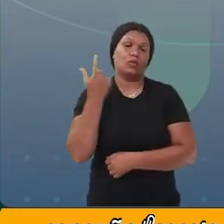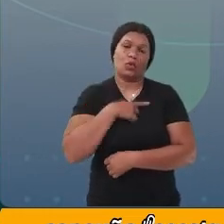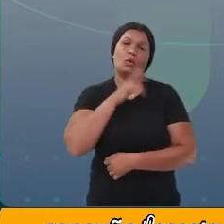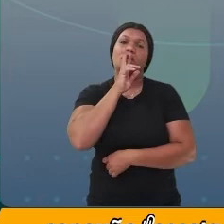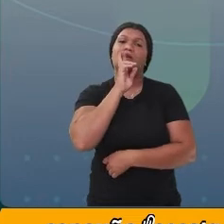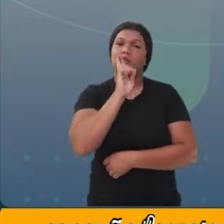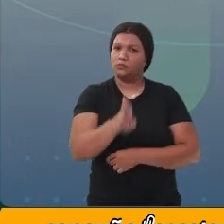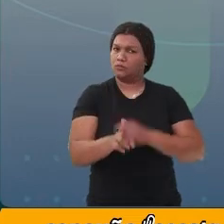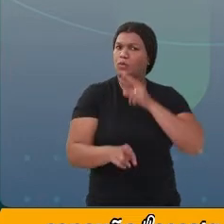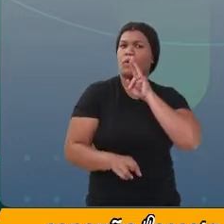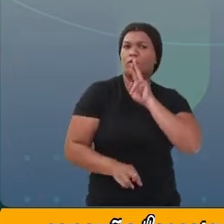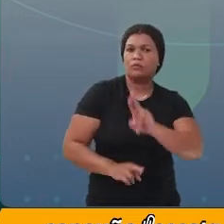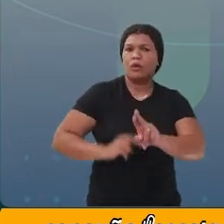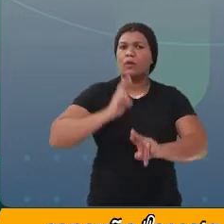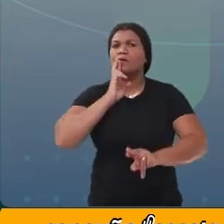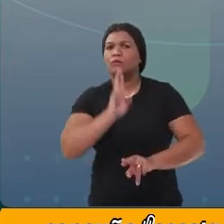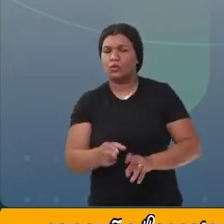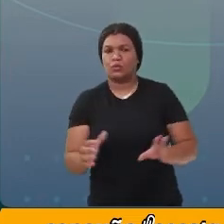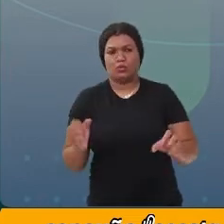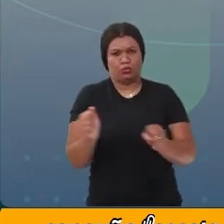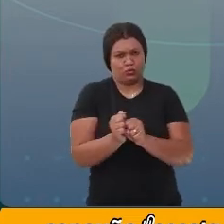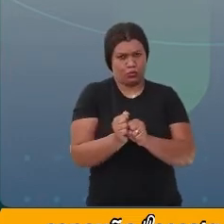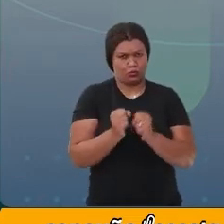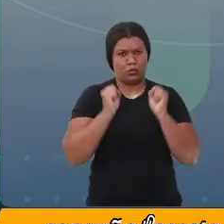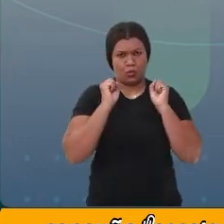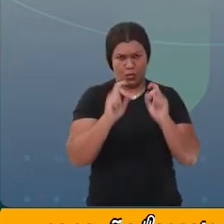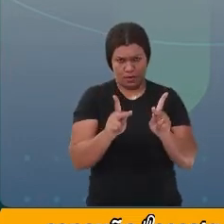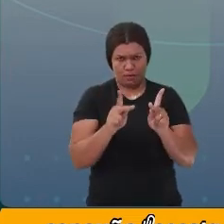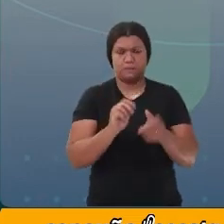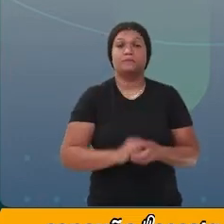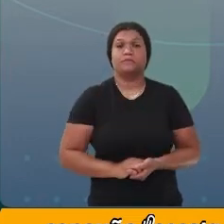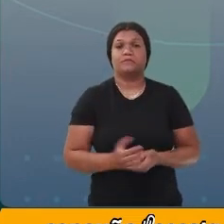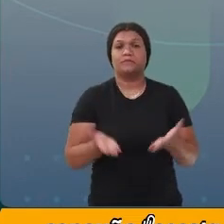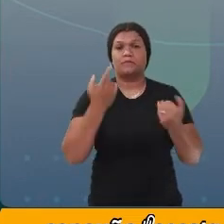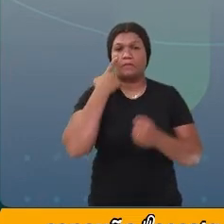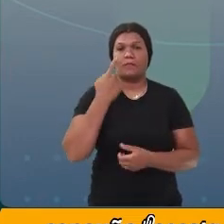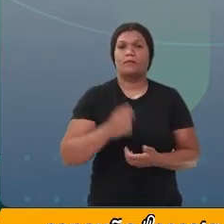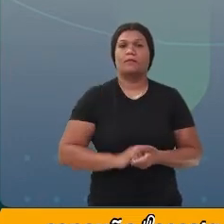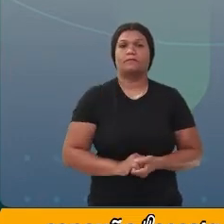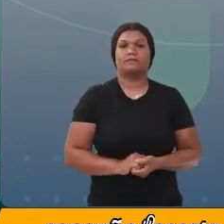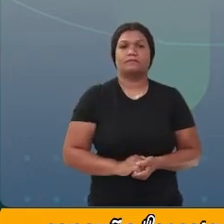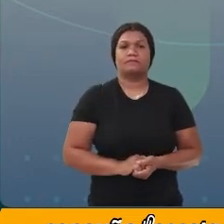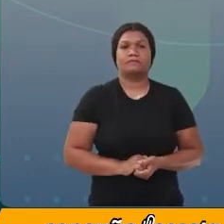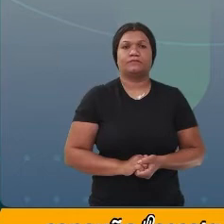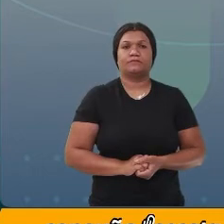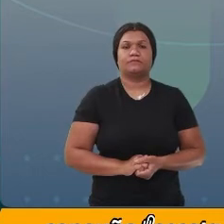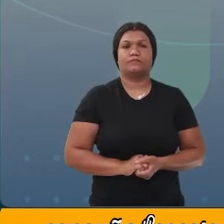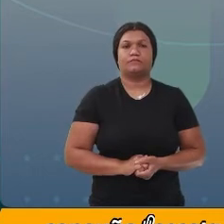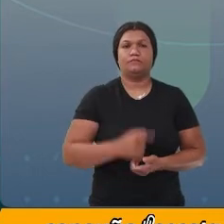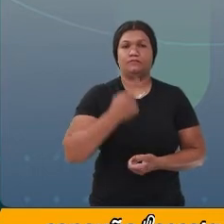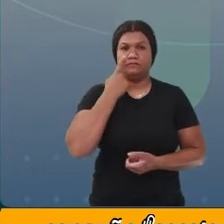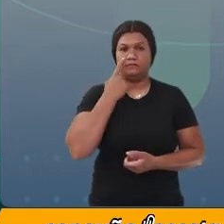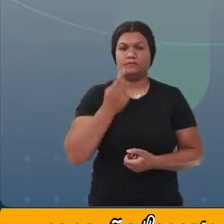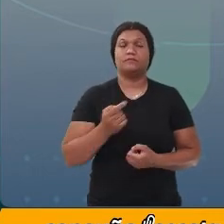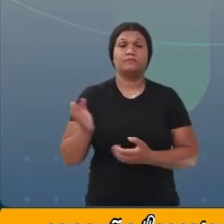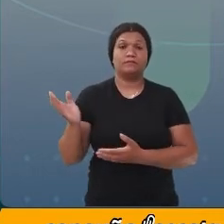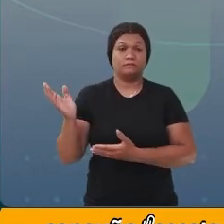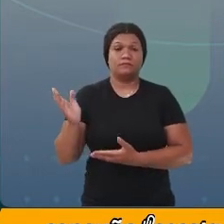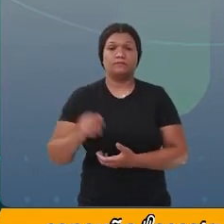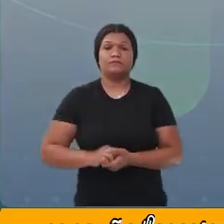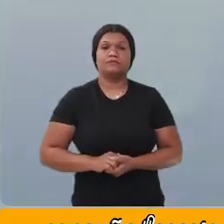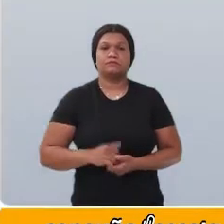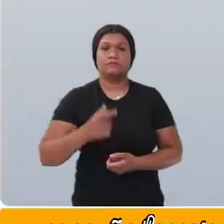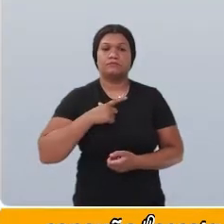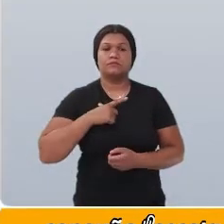respondendo juntos. Fechou? Então vamos lá! Olha só, eu tenho